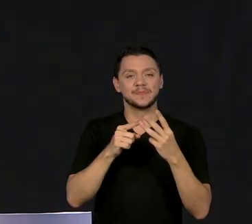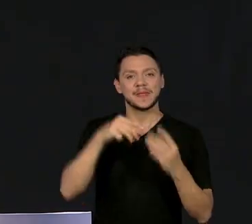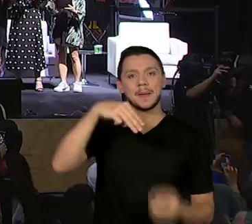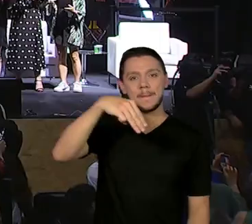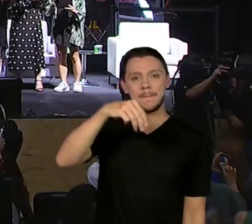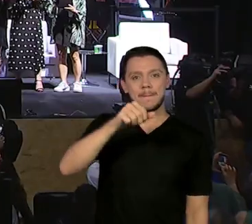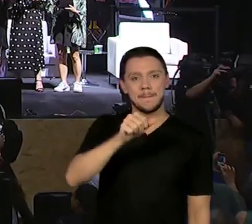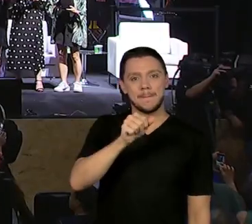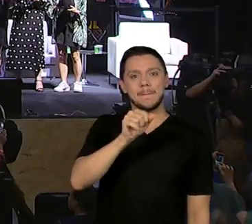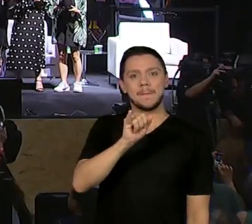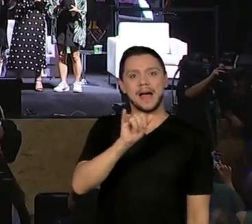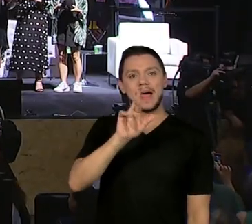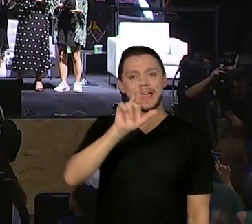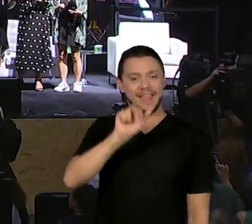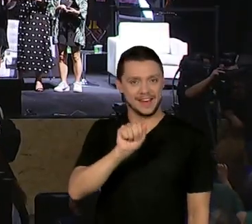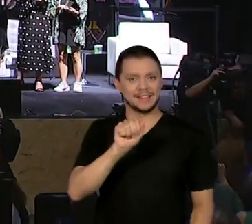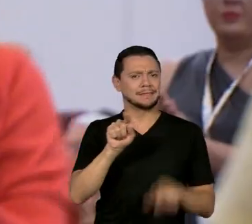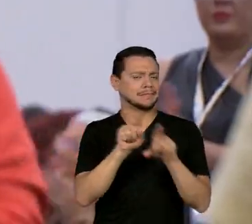Curte.